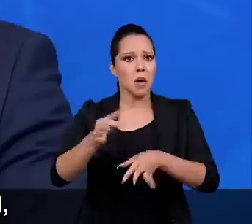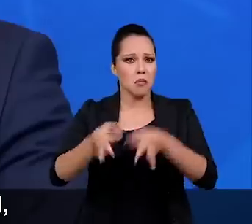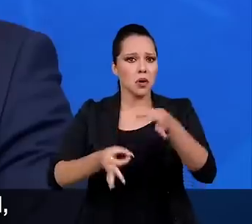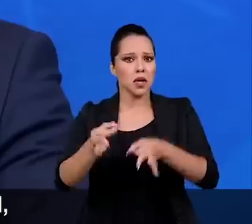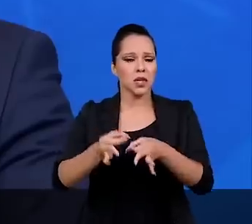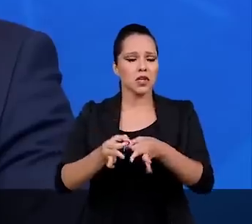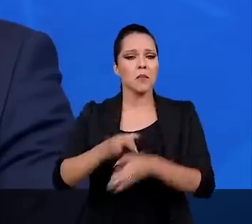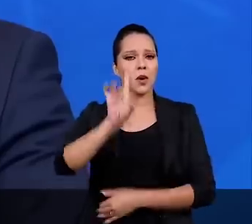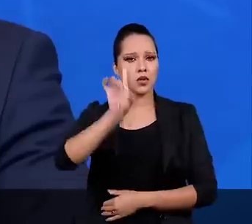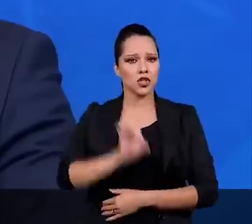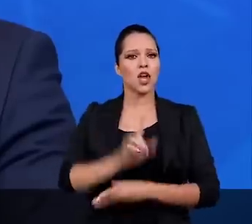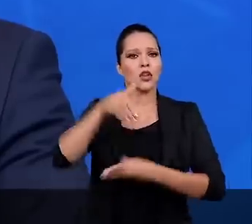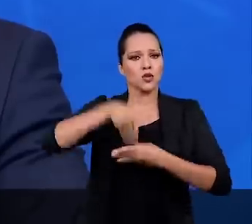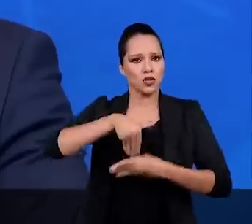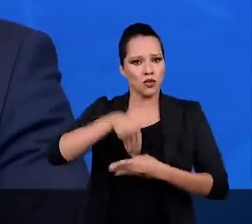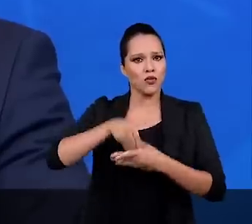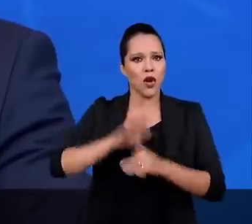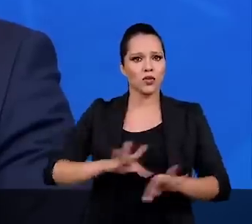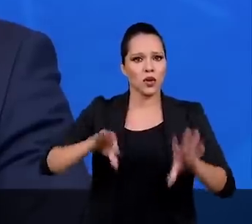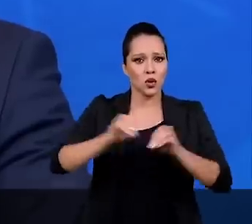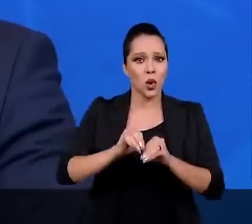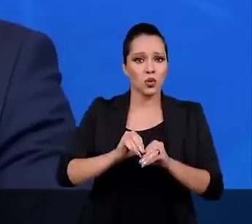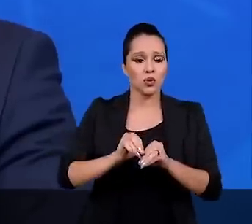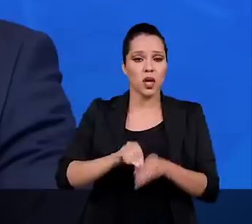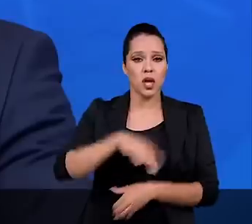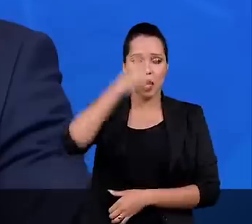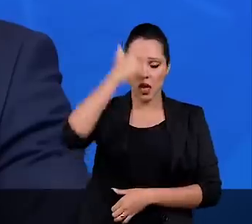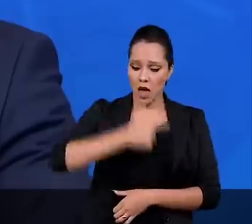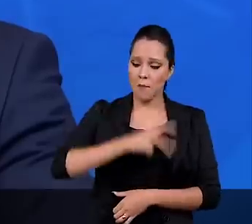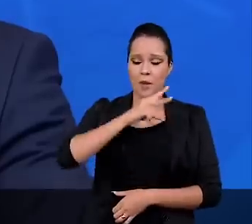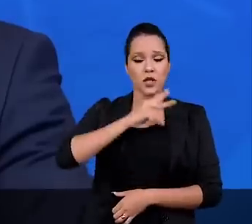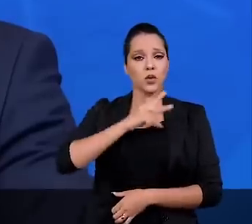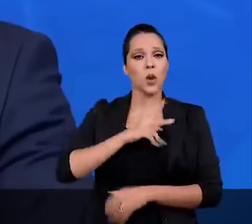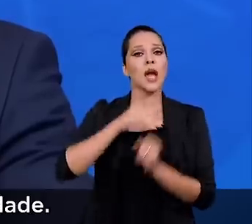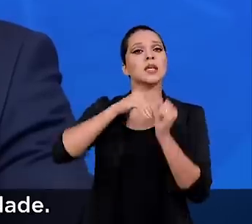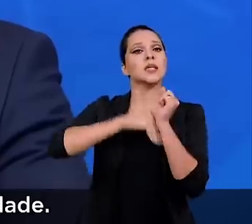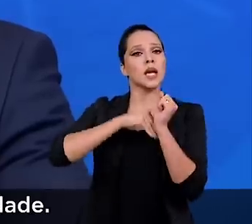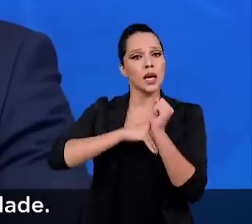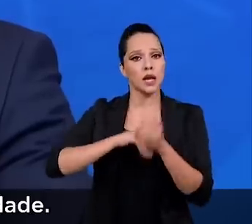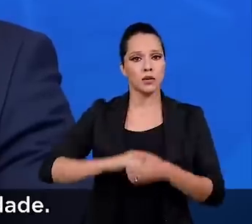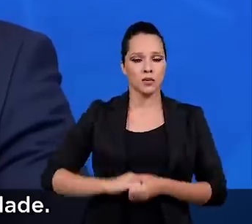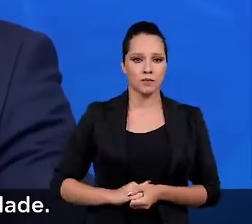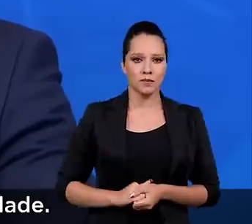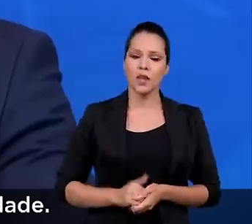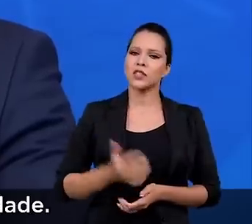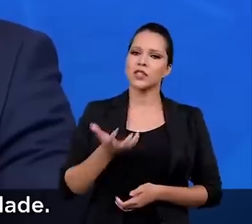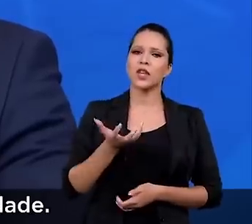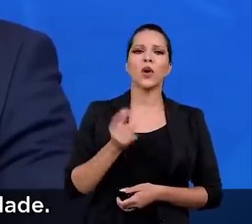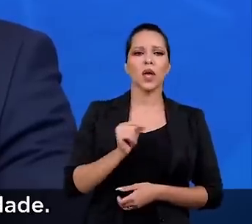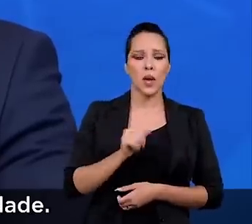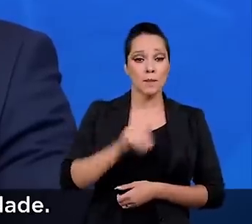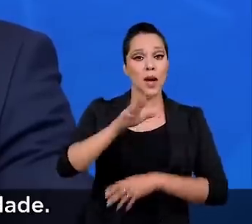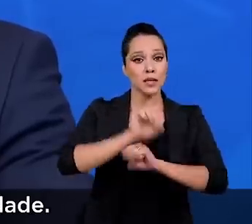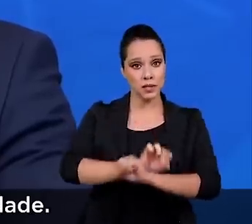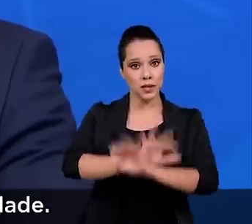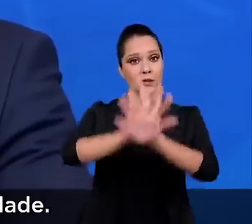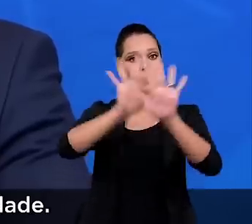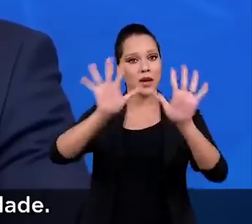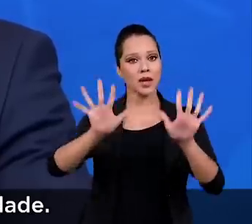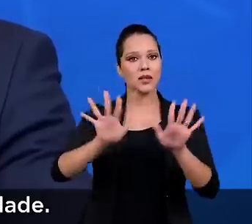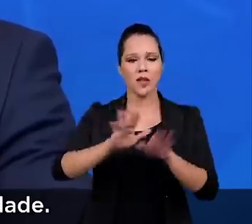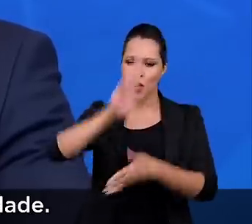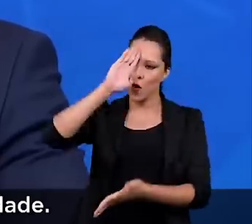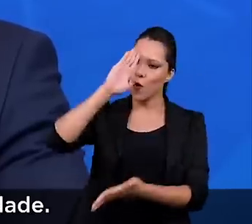universal, pessoal, intransferível, secreto, buscando sempre maior transparência